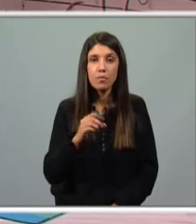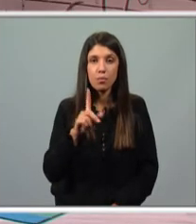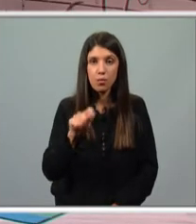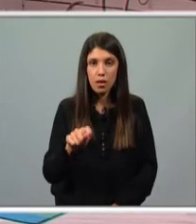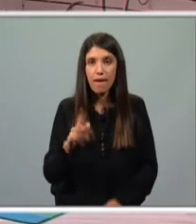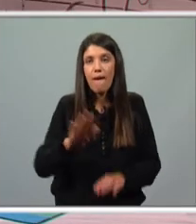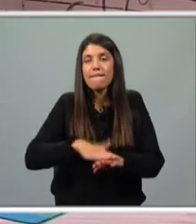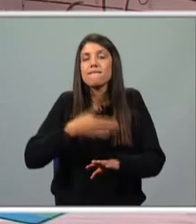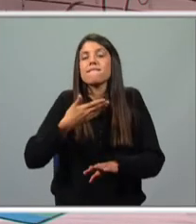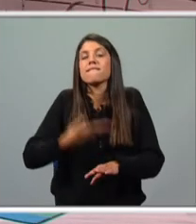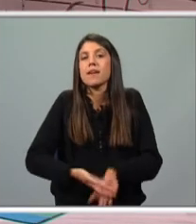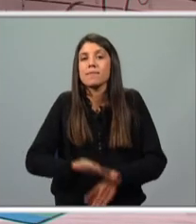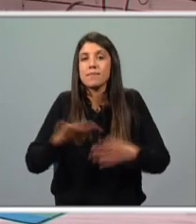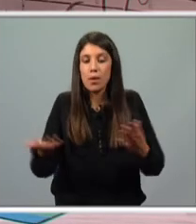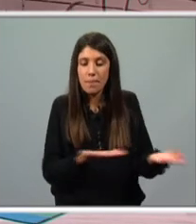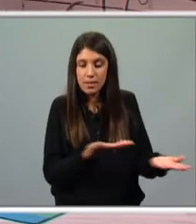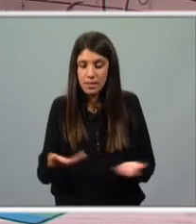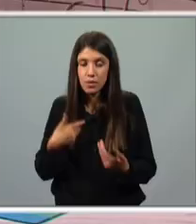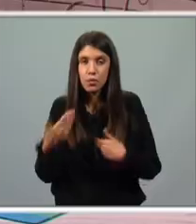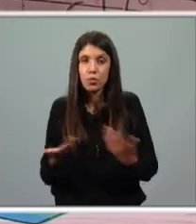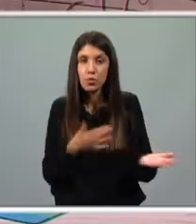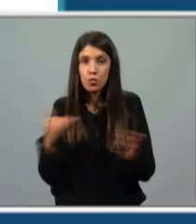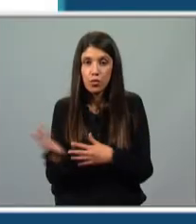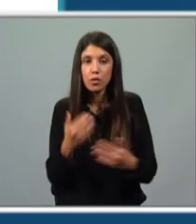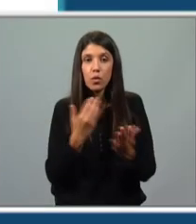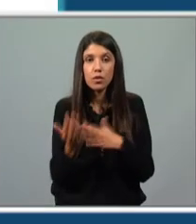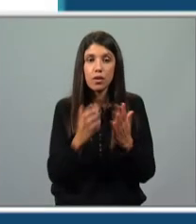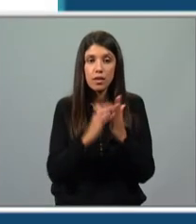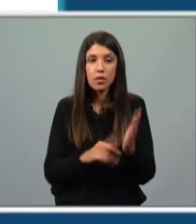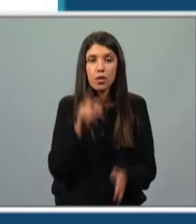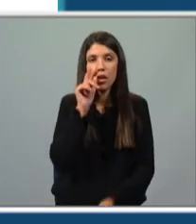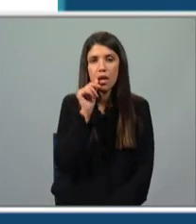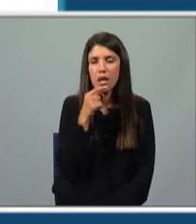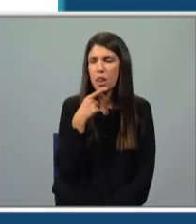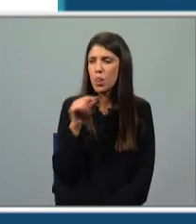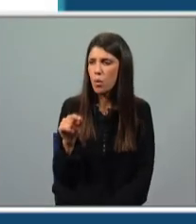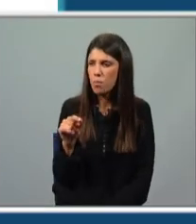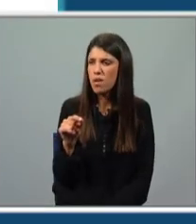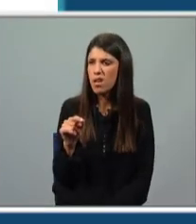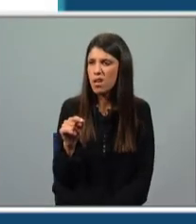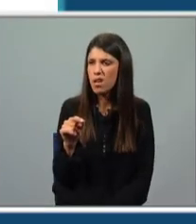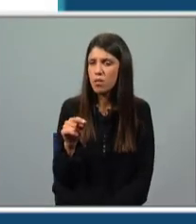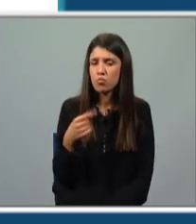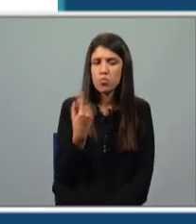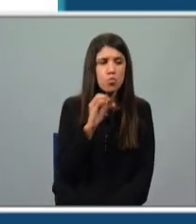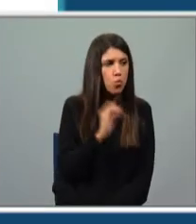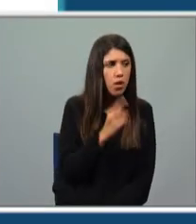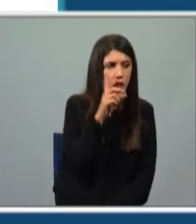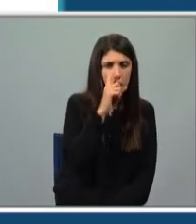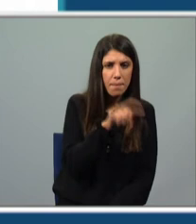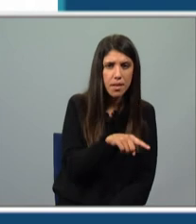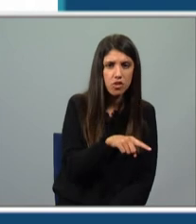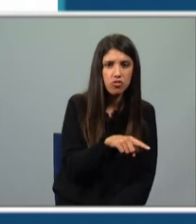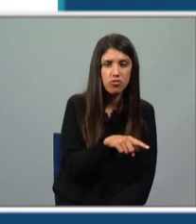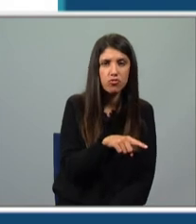apresentação do vento. Vamos então continuar com a leitura. Ele, não próprio, nunca tivemos, recordas-te? Estamos